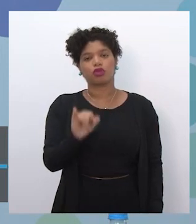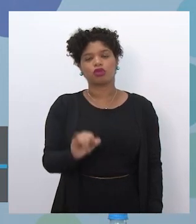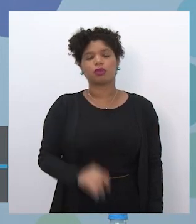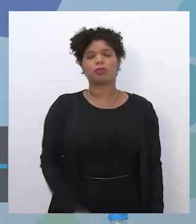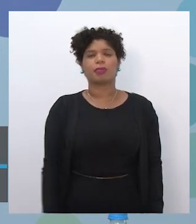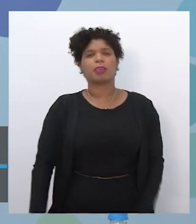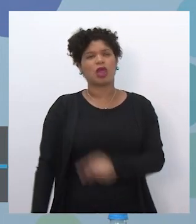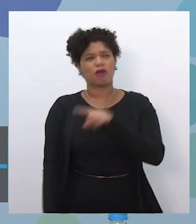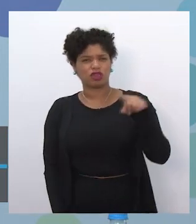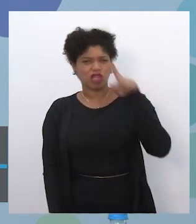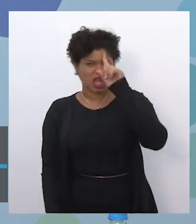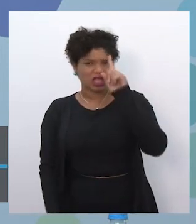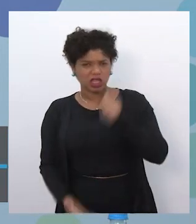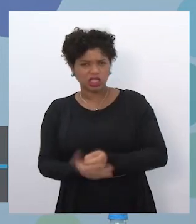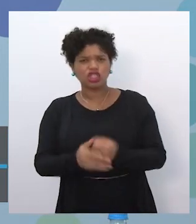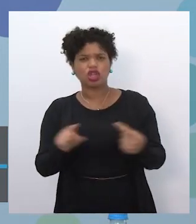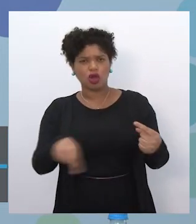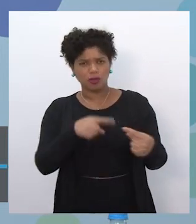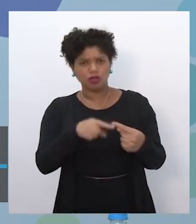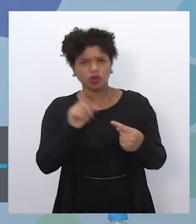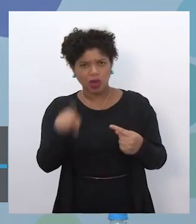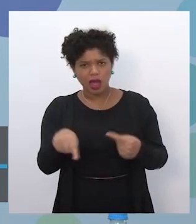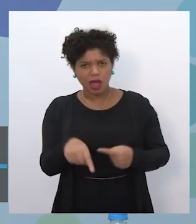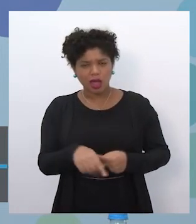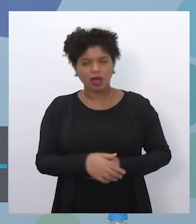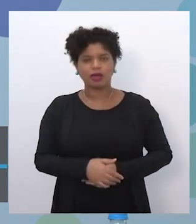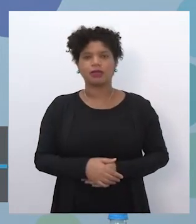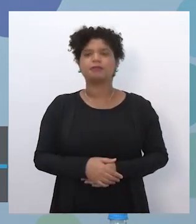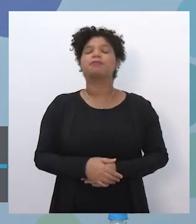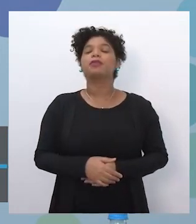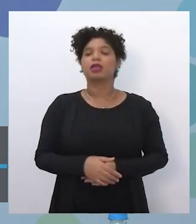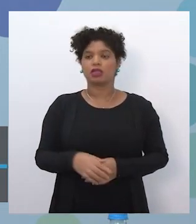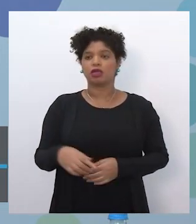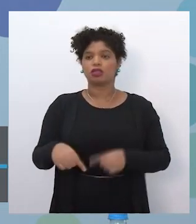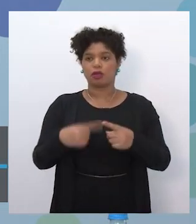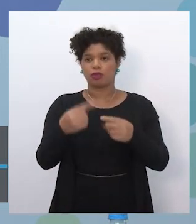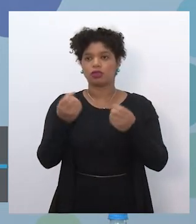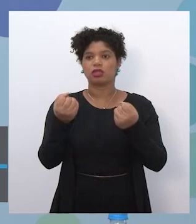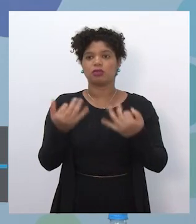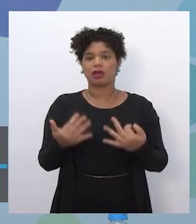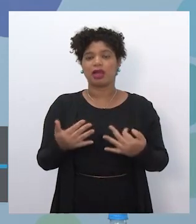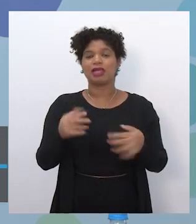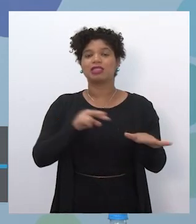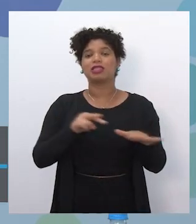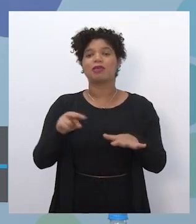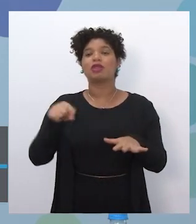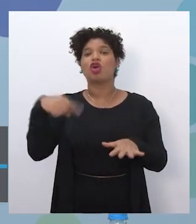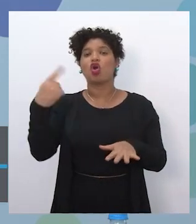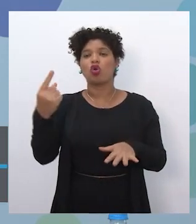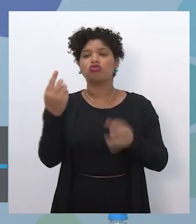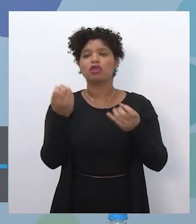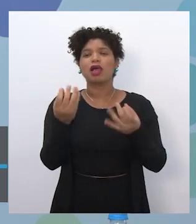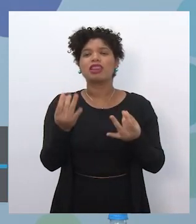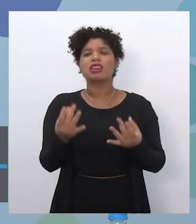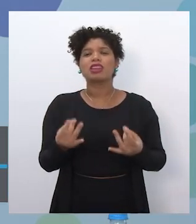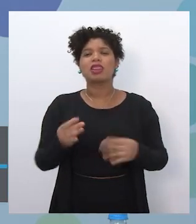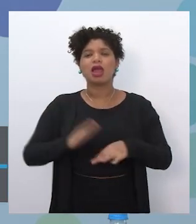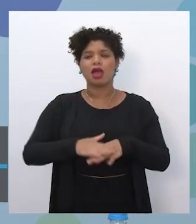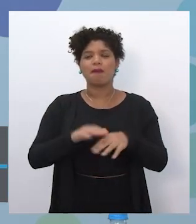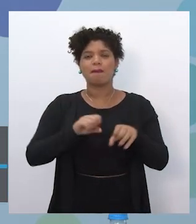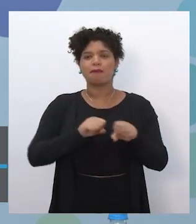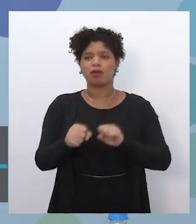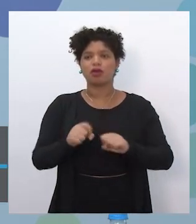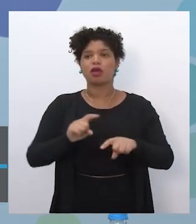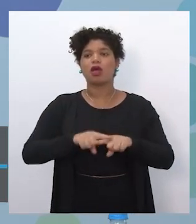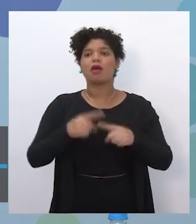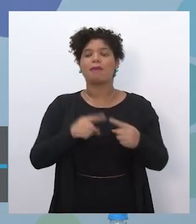que determinam as missões, isso é um ponto muito legal, a gente vai aprofundar isso na semana que vem em outras informações, mais as missões,